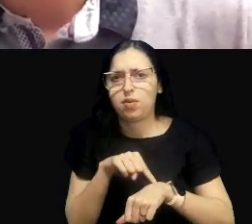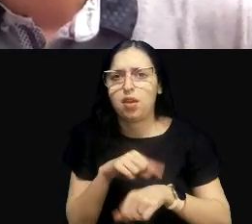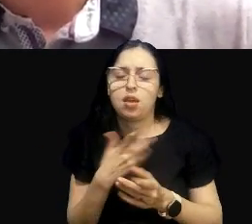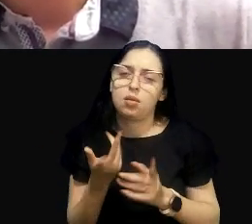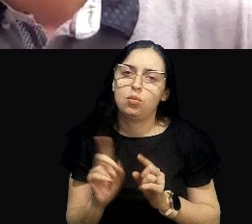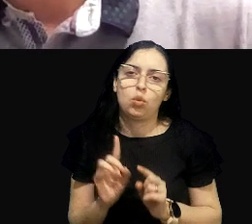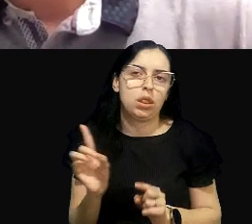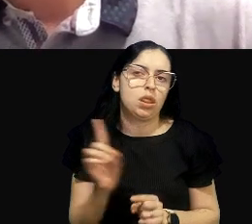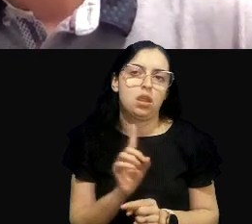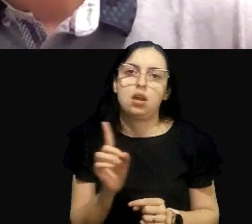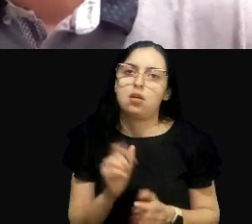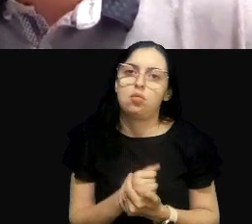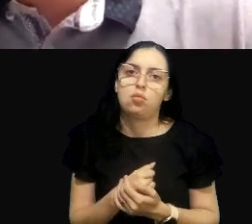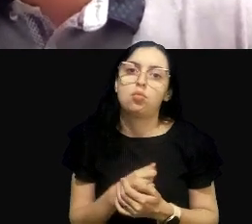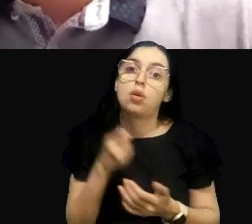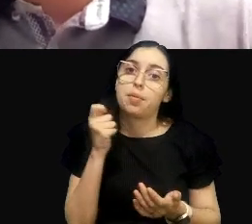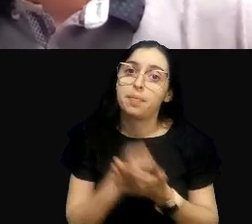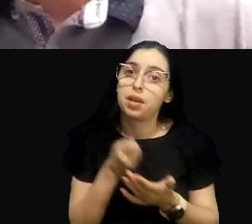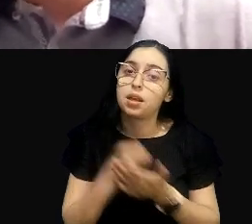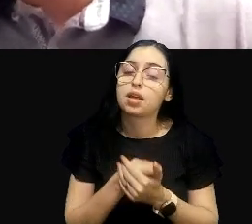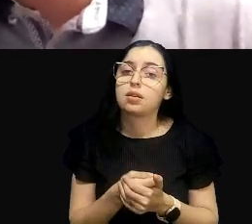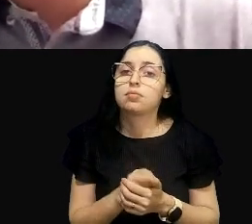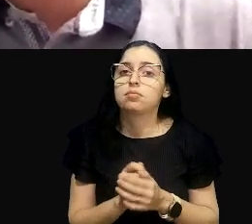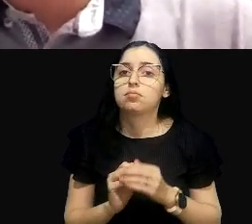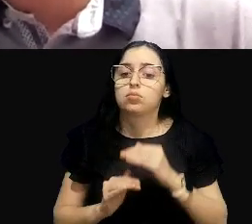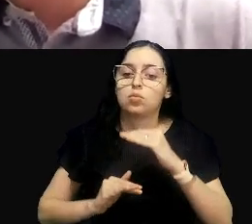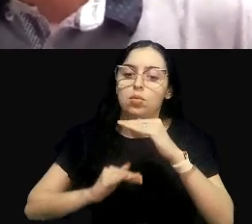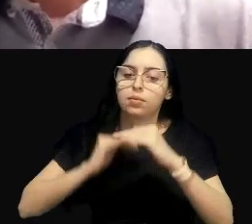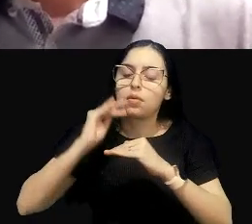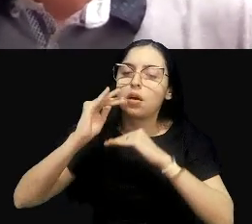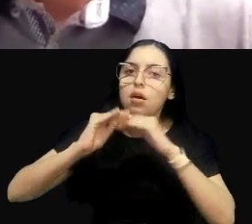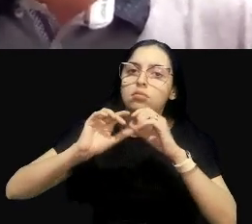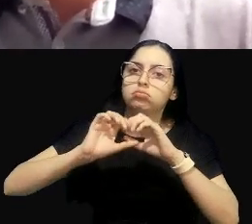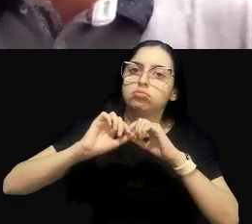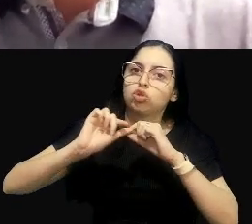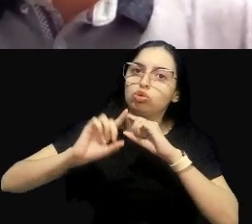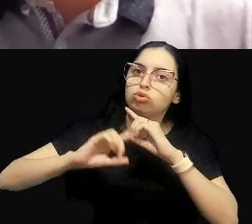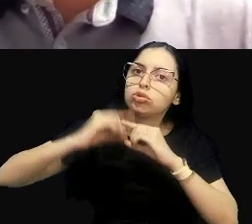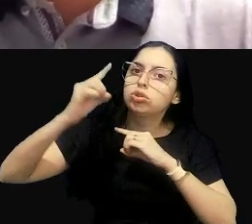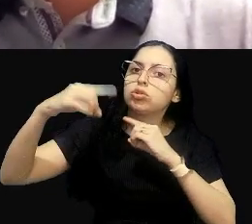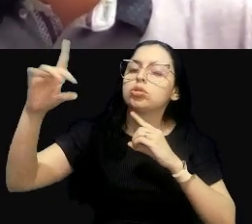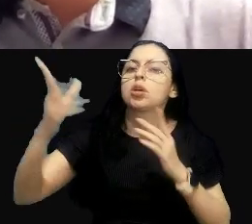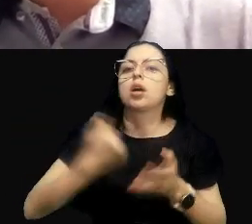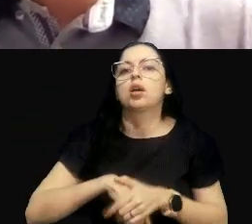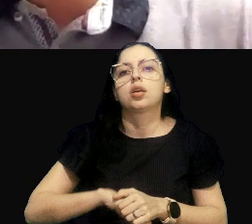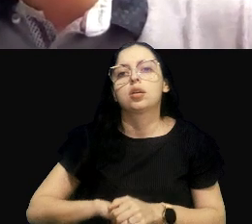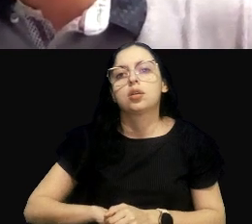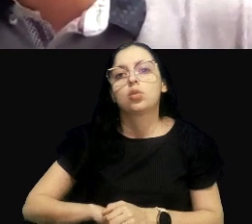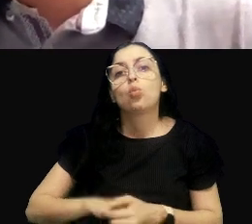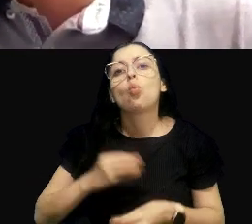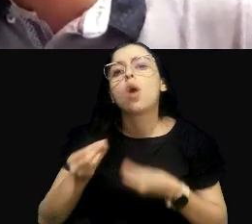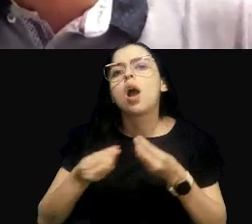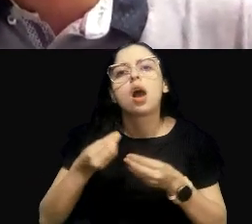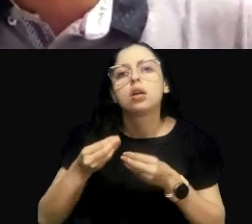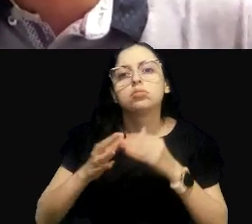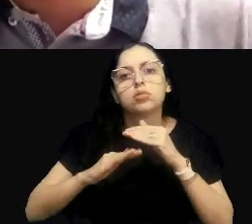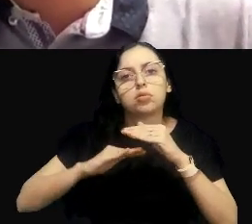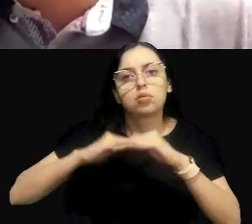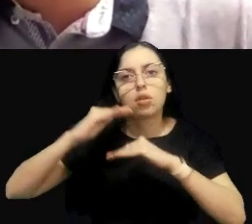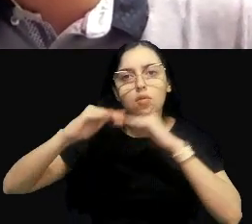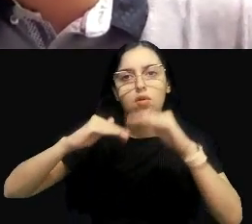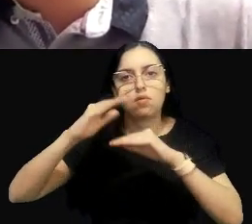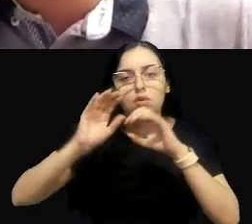Investindo em saneamento, a gente precisa de médio prazo, precisa de longo prazo. Só que enquanto a estrutura de saneamento não evolui,